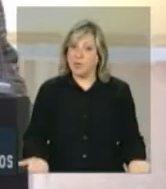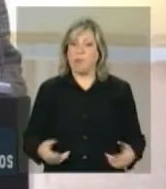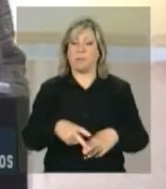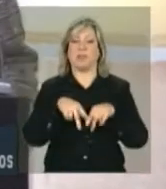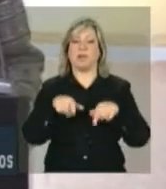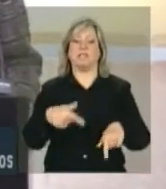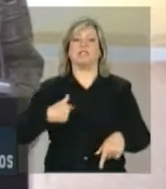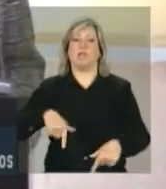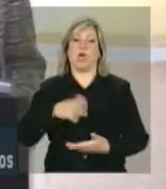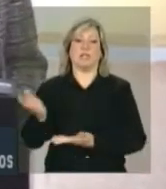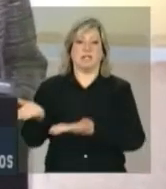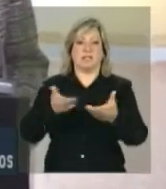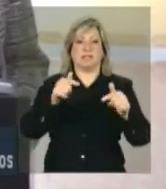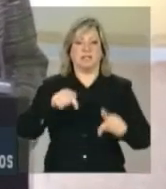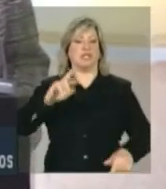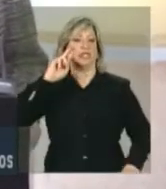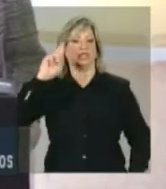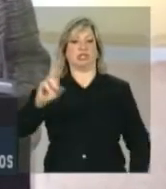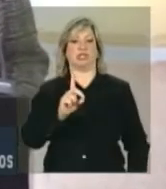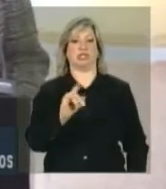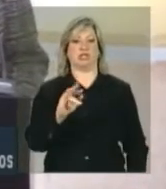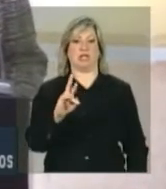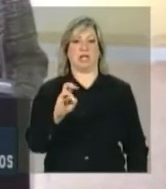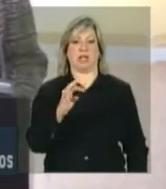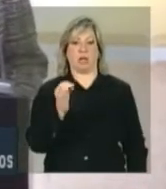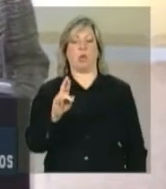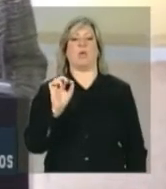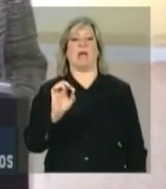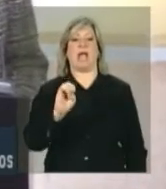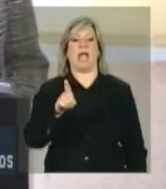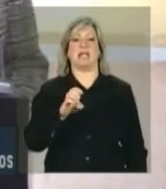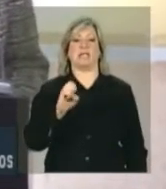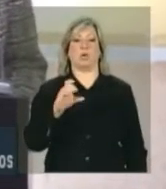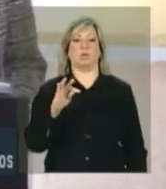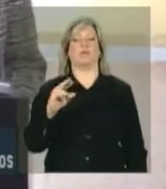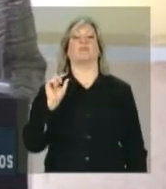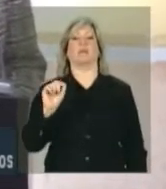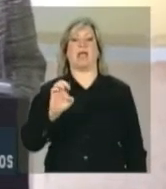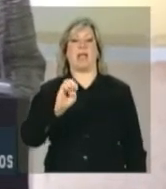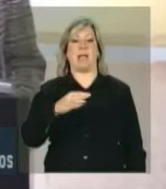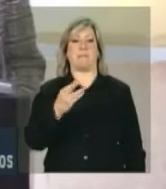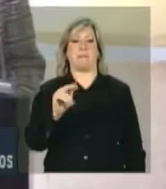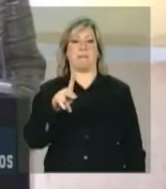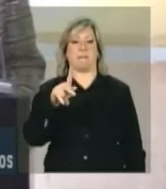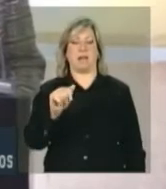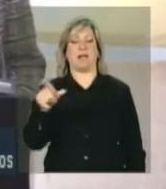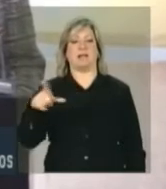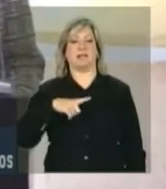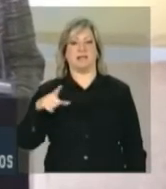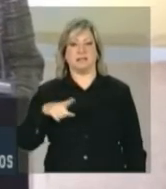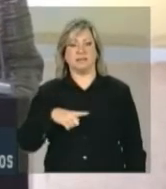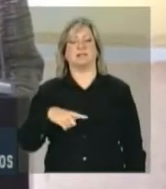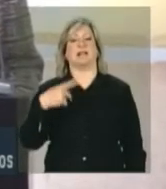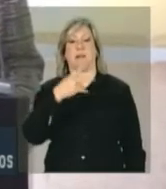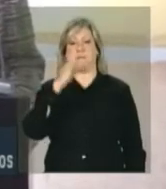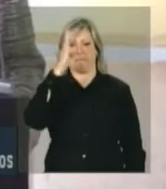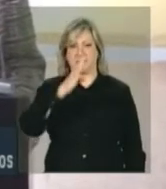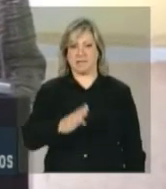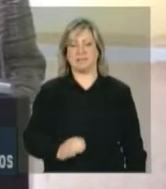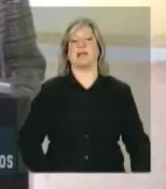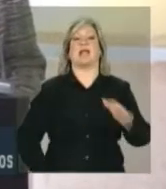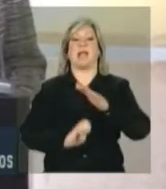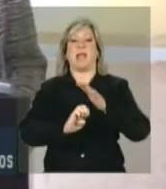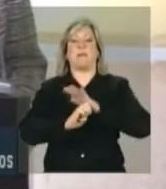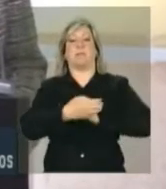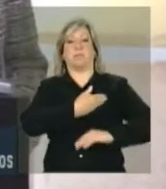trouxemos aqui o diretor executivo da Embrapa, empresa brasileira de pesquisa agrícola, empresa pública